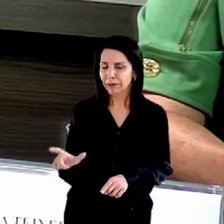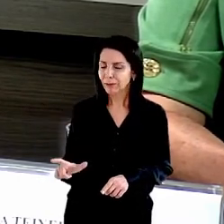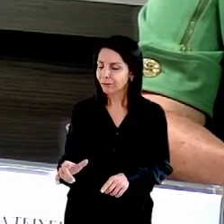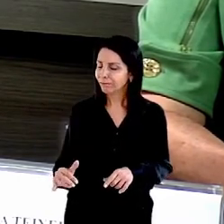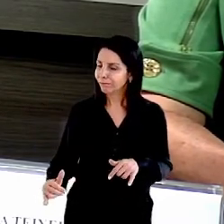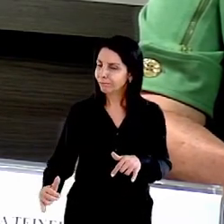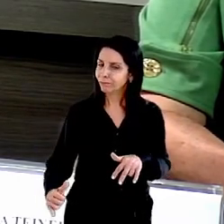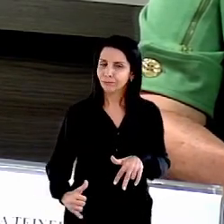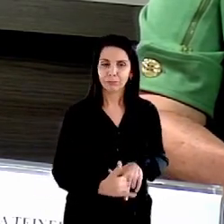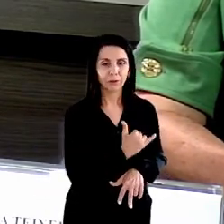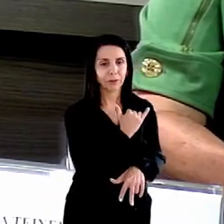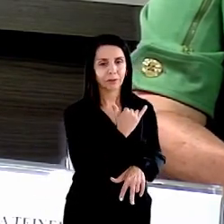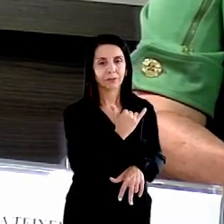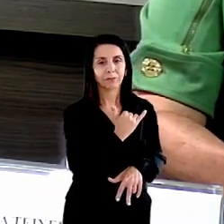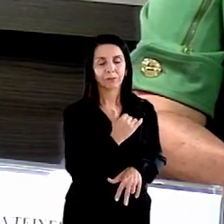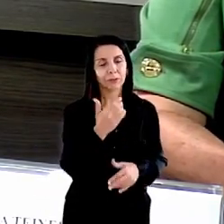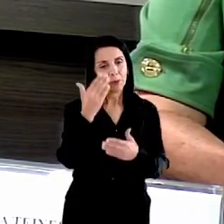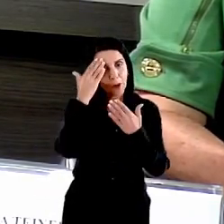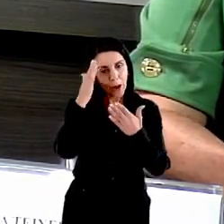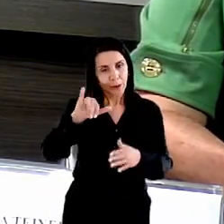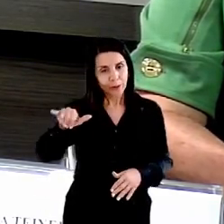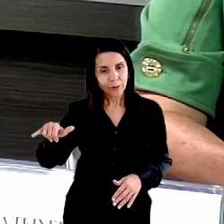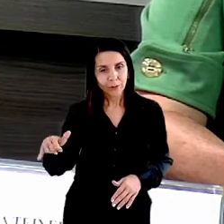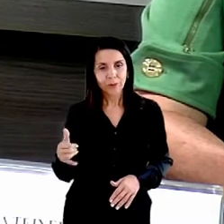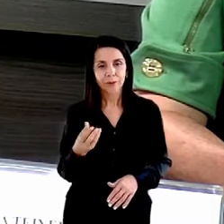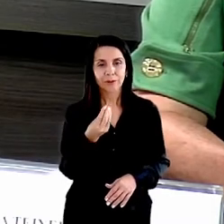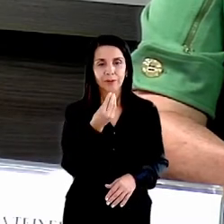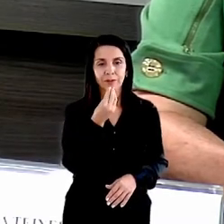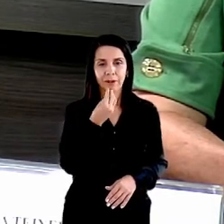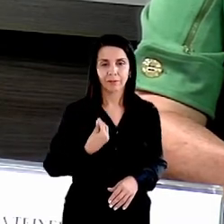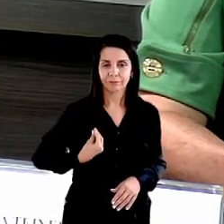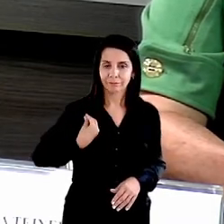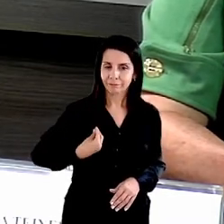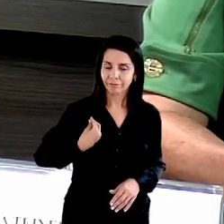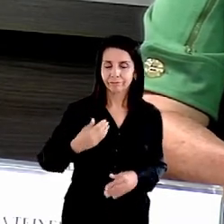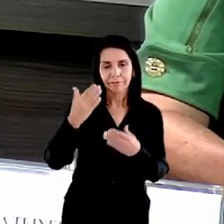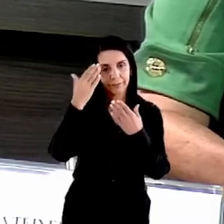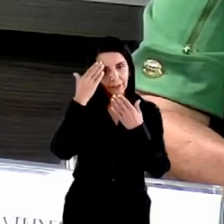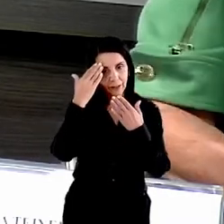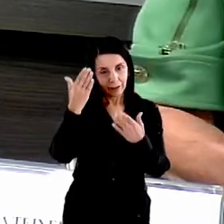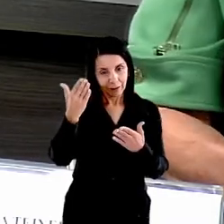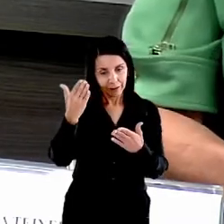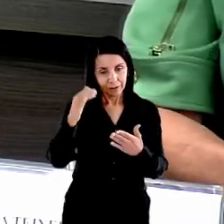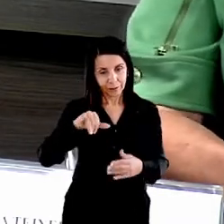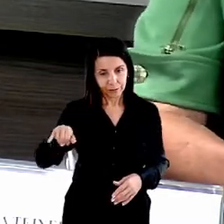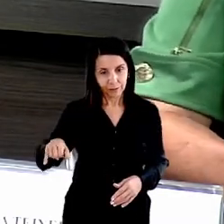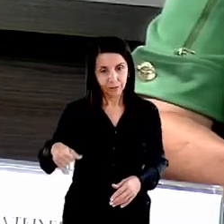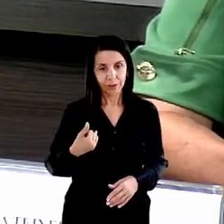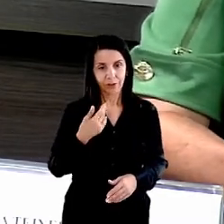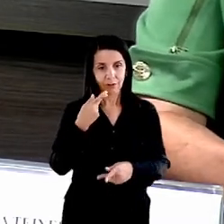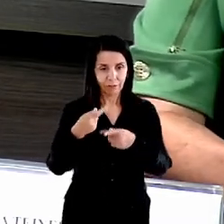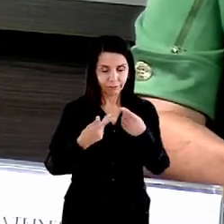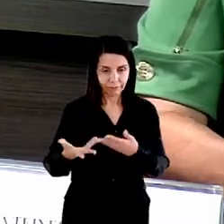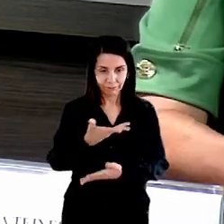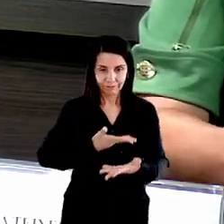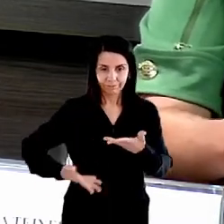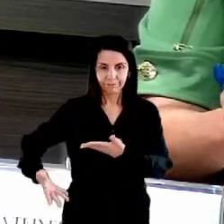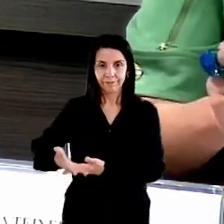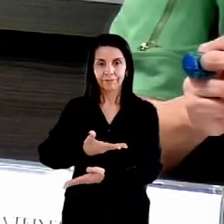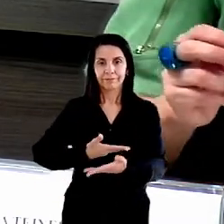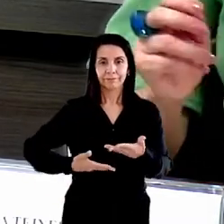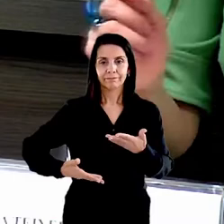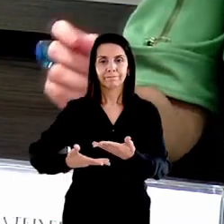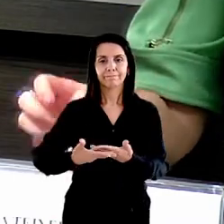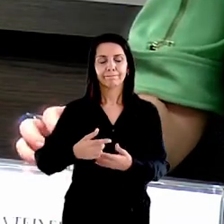eu agradeço pela oportunidade de estar aqui, eu agradeço pela oportunidade de estar falando com vocês e eu